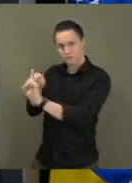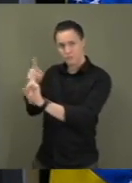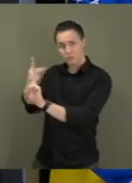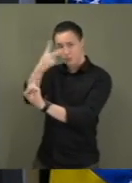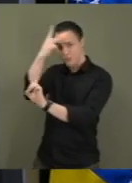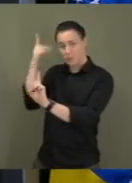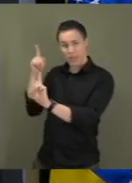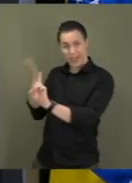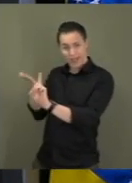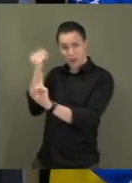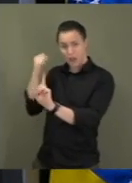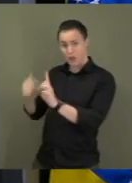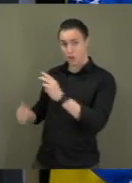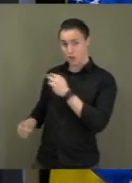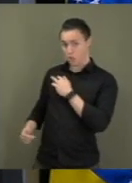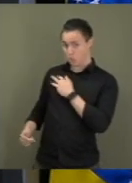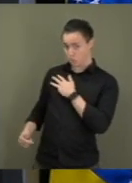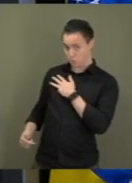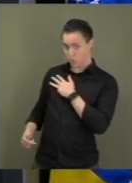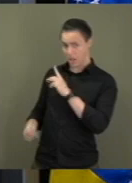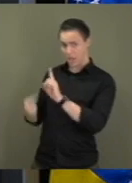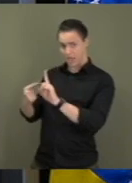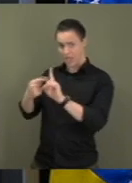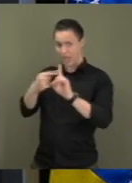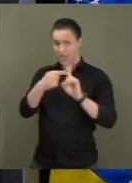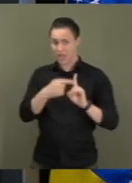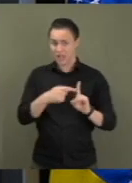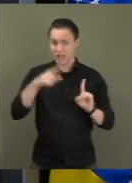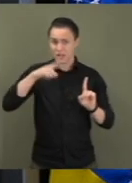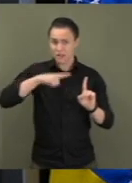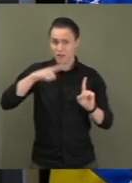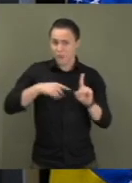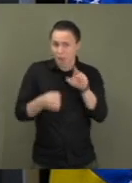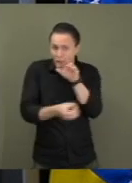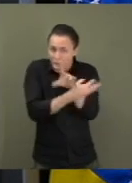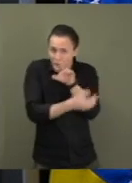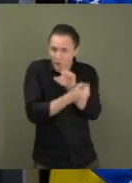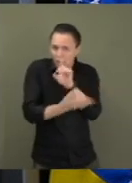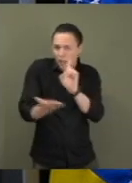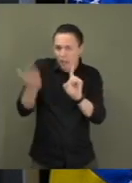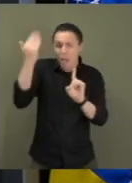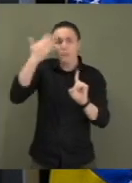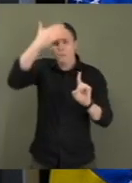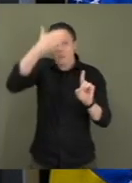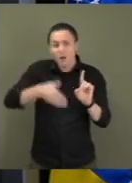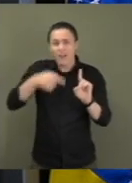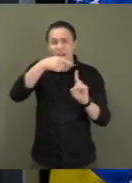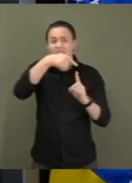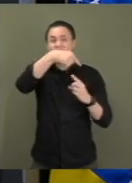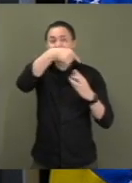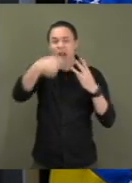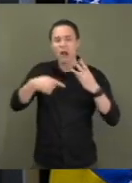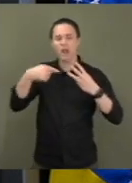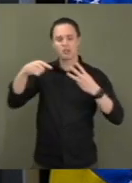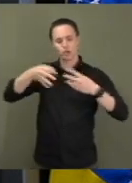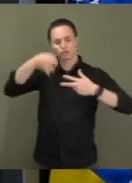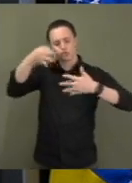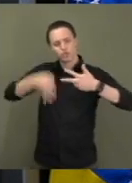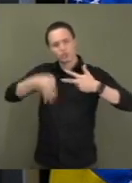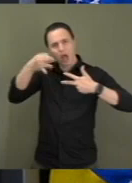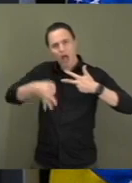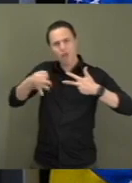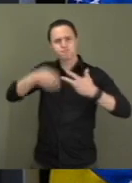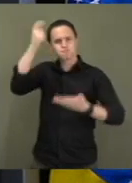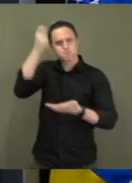três instâncias por comandar o maior esquema de corrupção da história, receber e elogiar